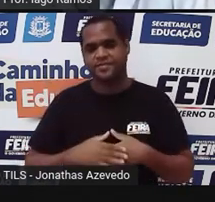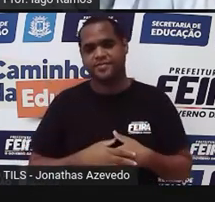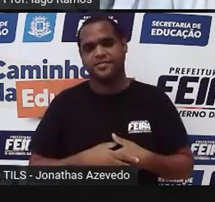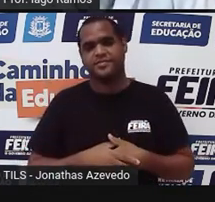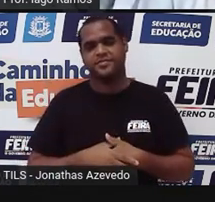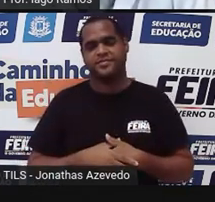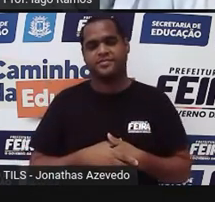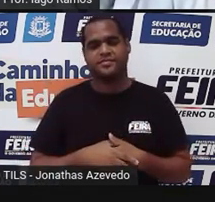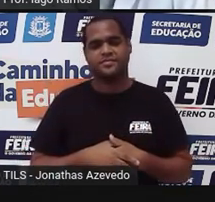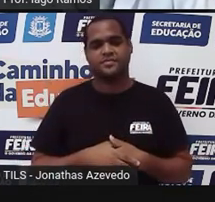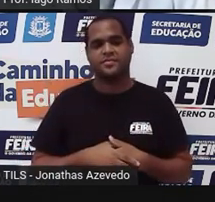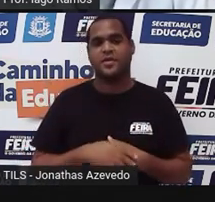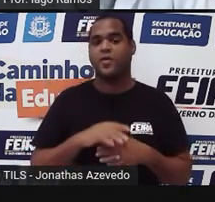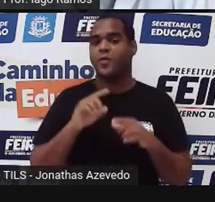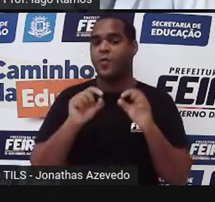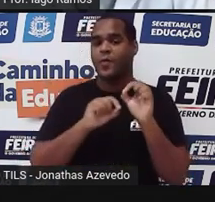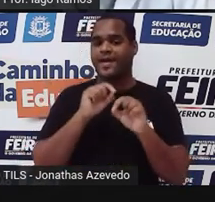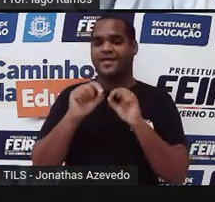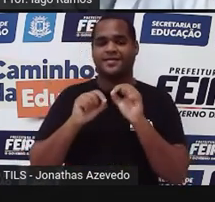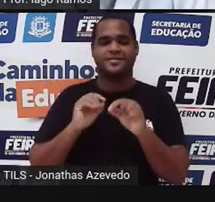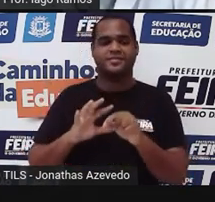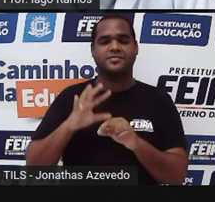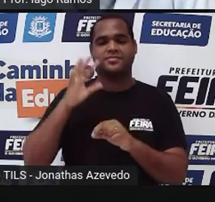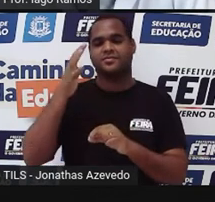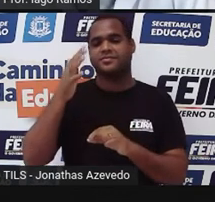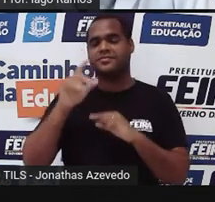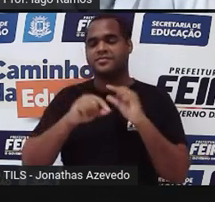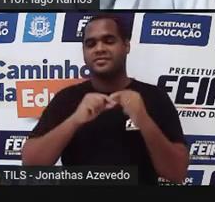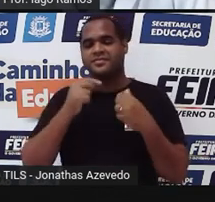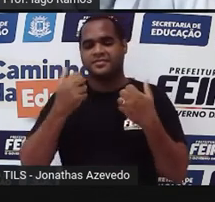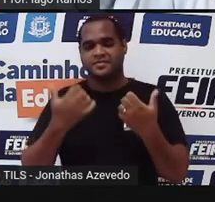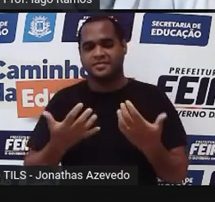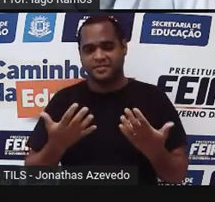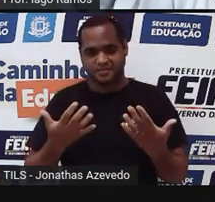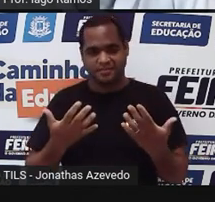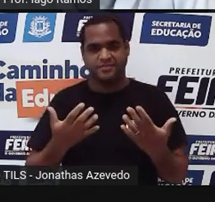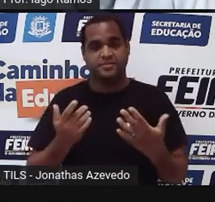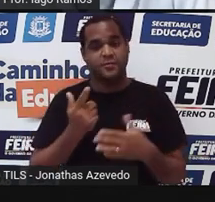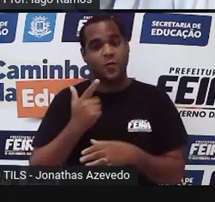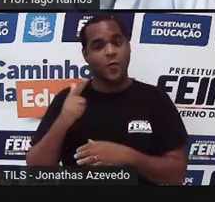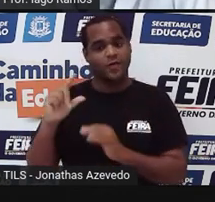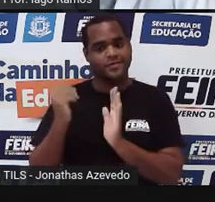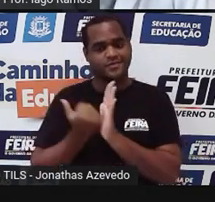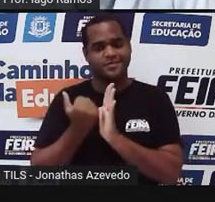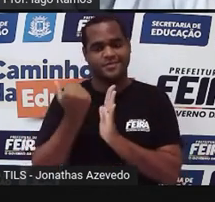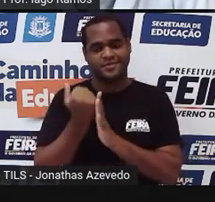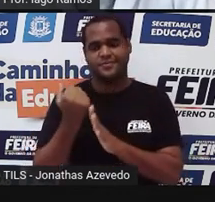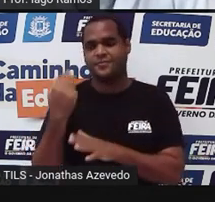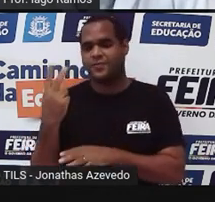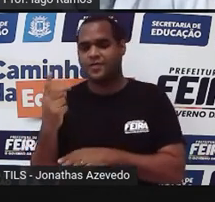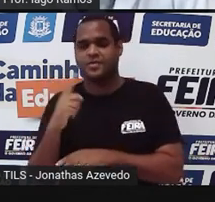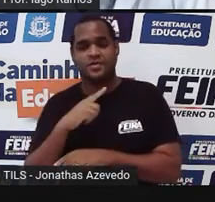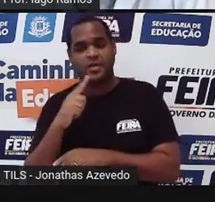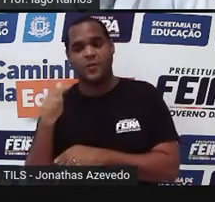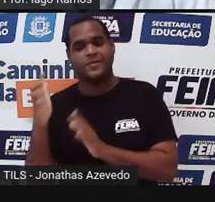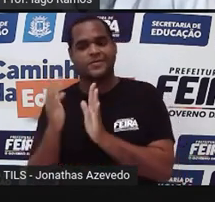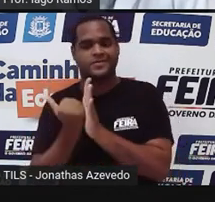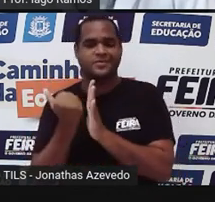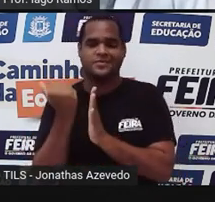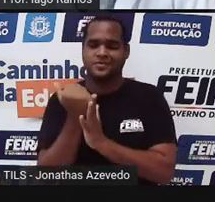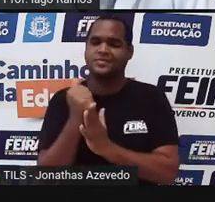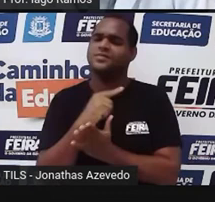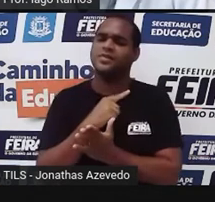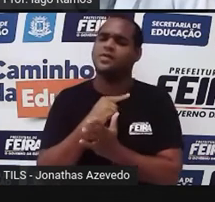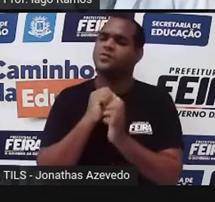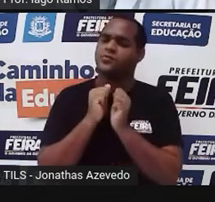Olha só o que é que vai acontecer. Só que, além dessas duas, ainda tem mais duas. Eu vou colocar